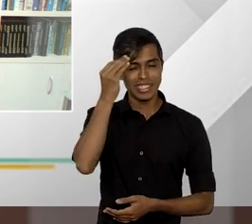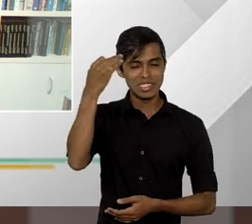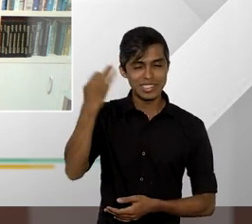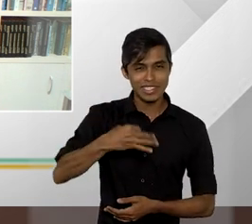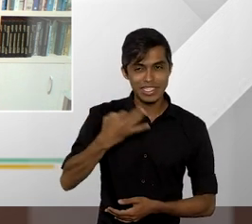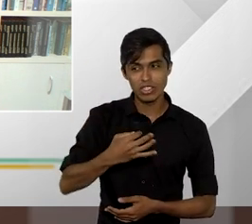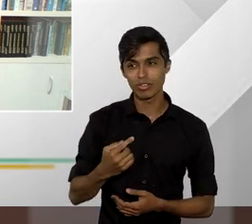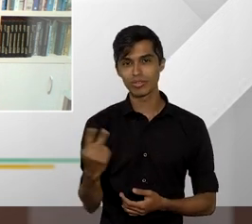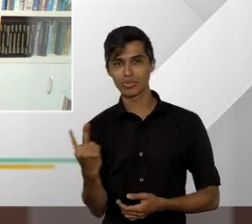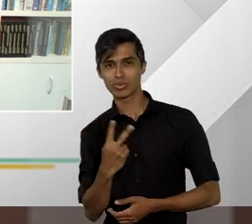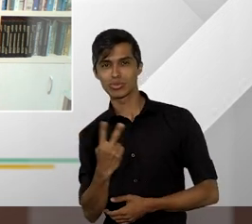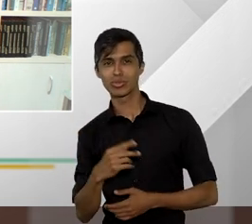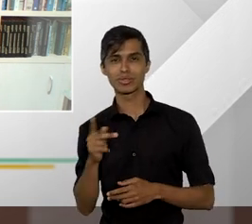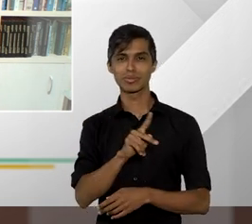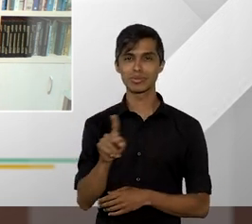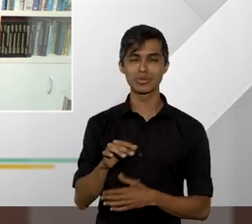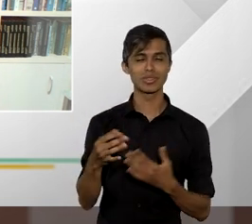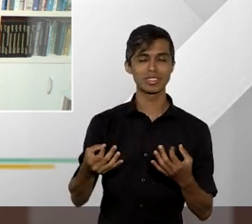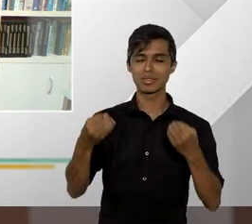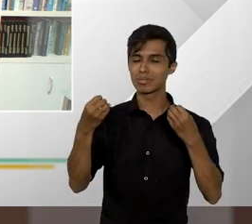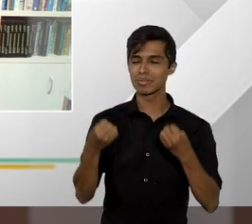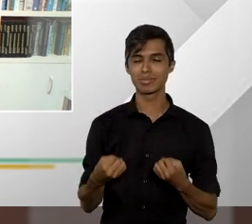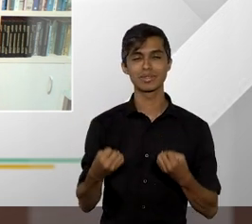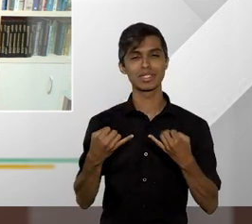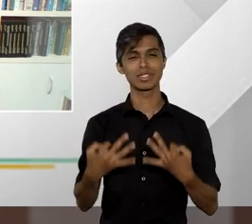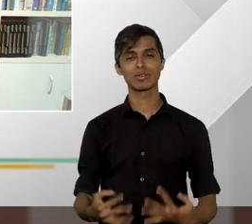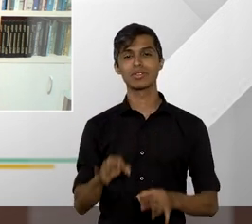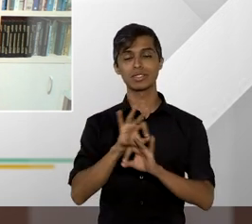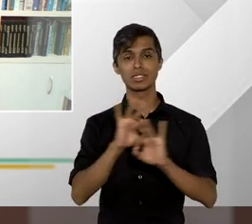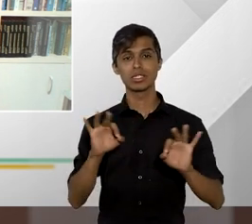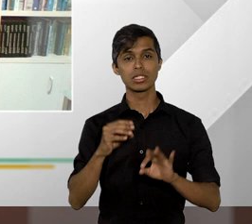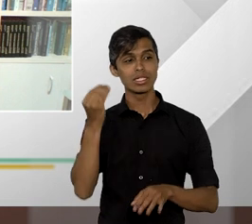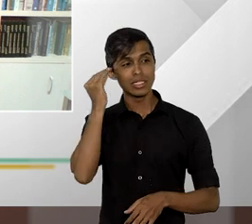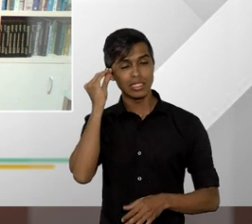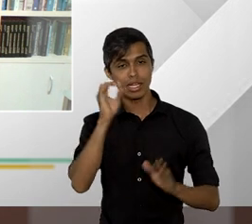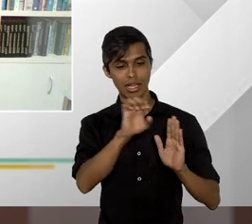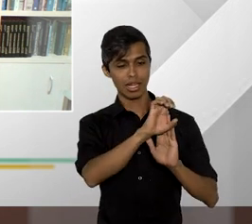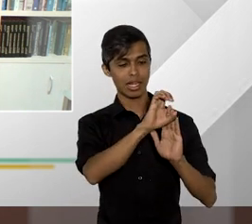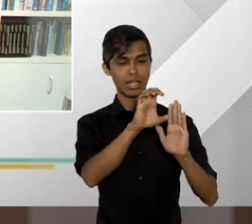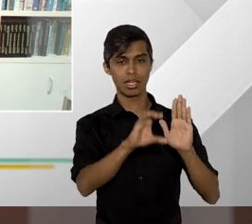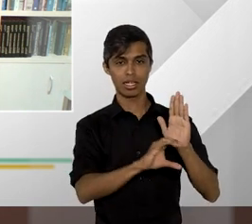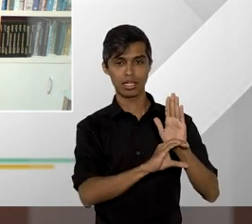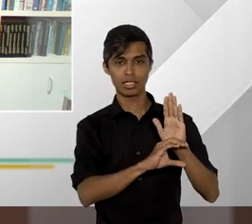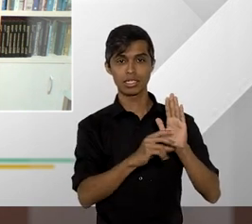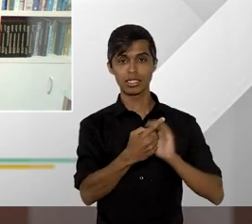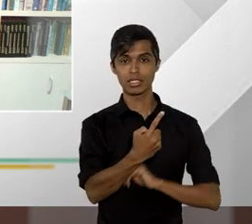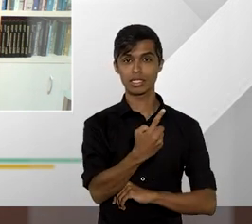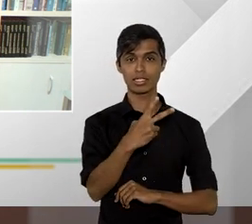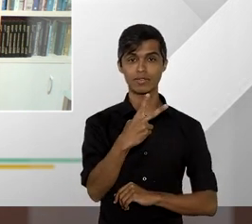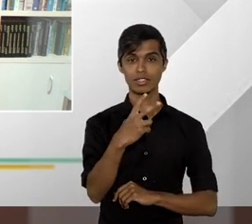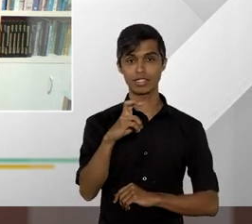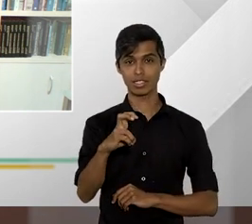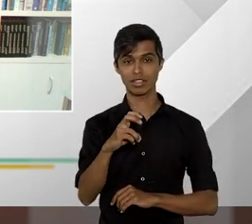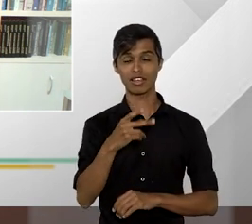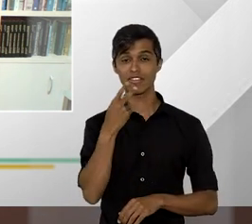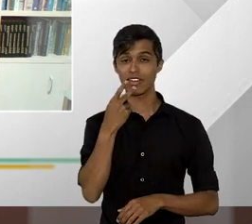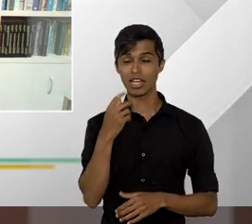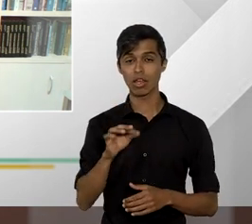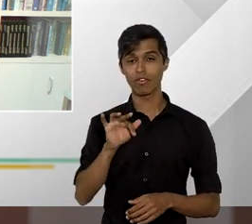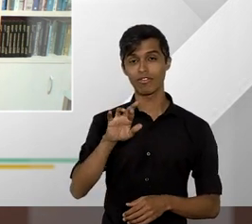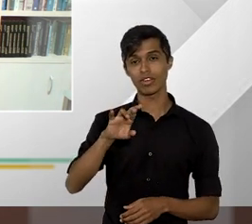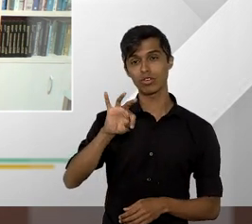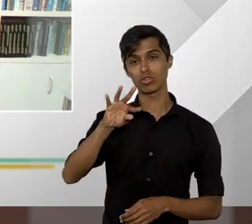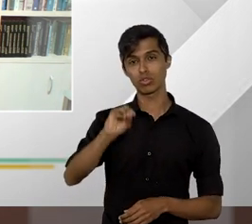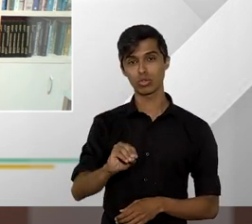dos nossos dois brilhantes entrevistados a gente entendeu direito sobre a emenda constitucional 125 que cria o chamado filtro da relevância